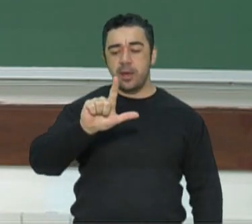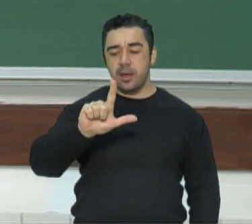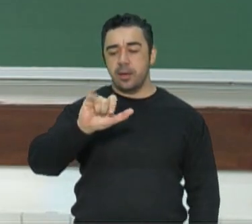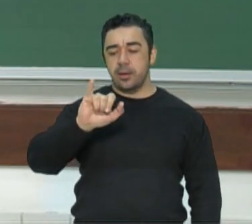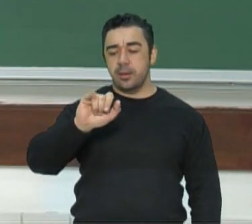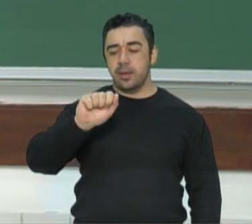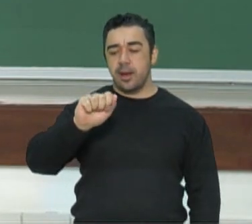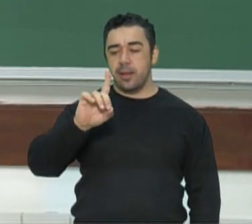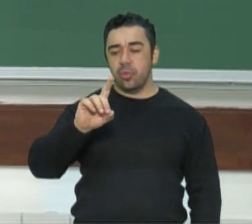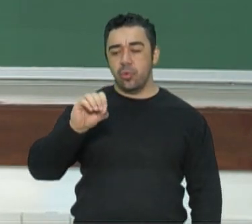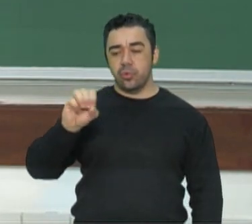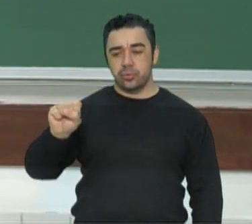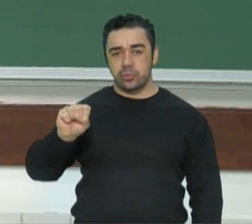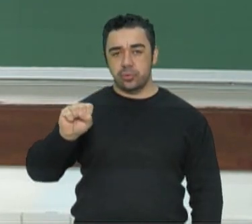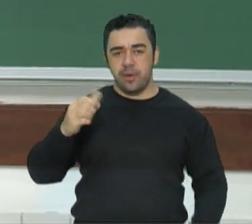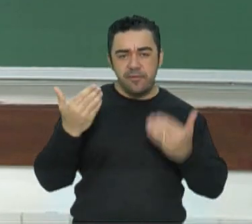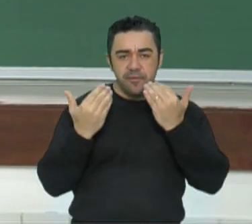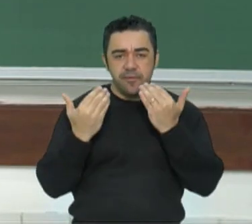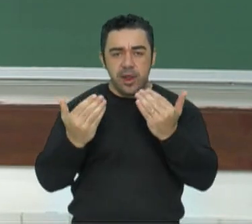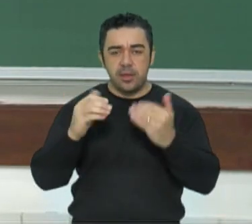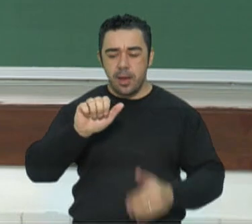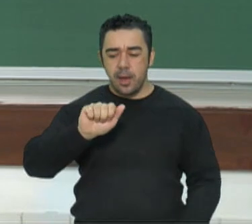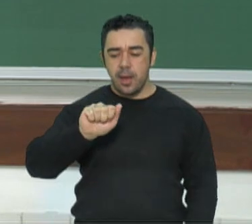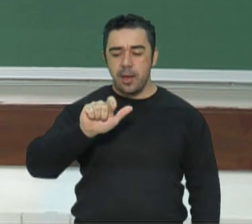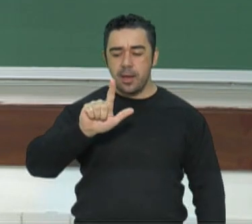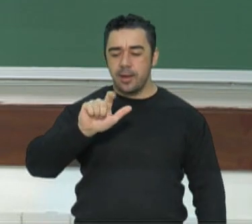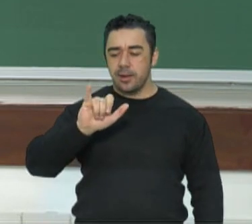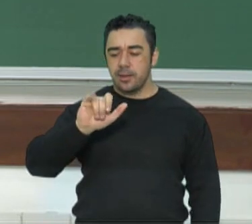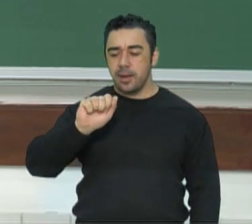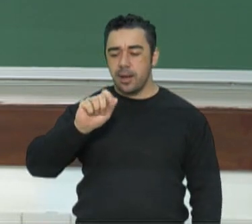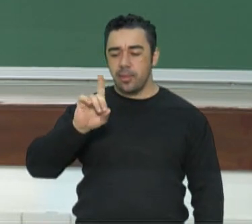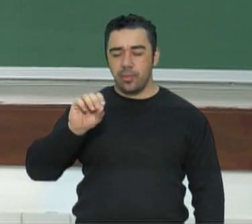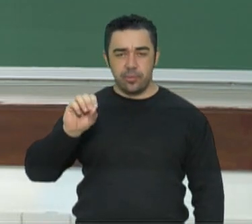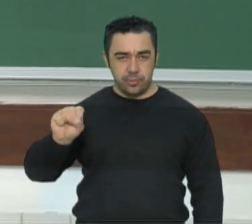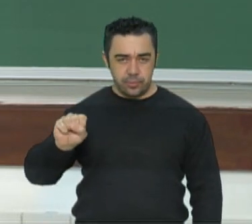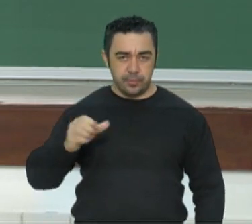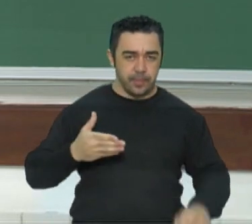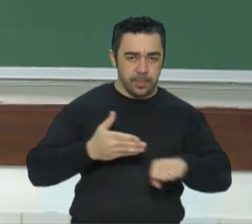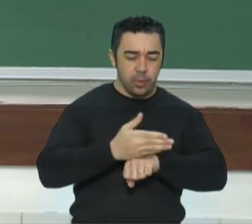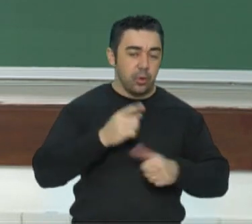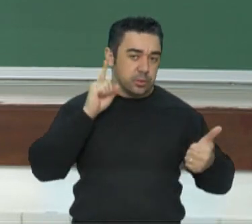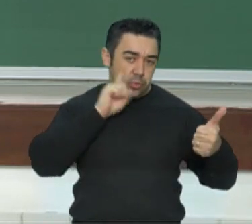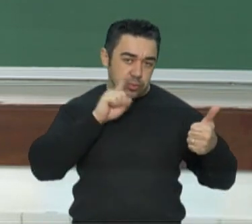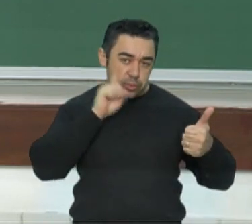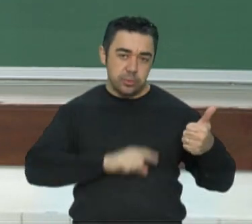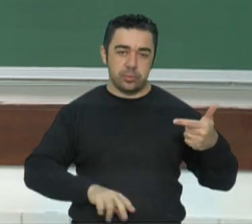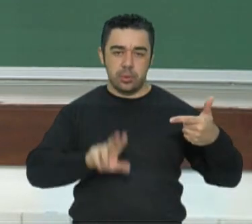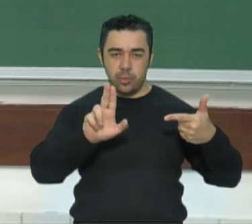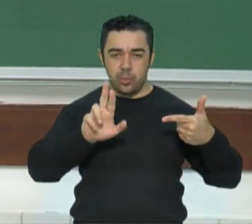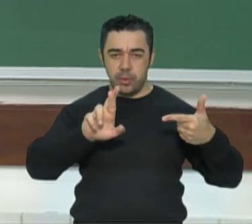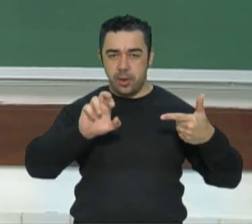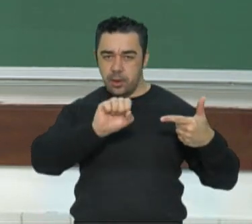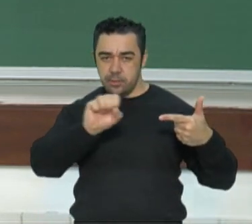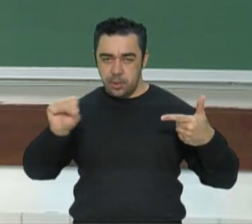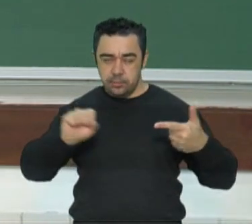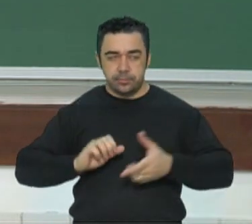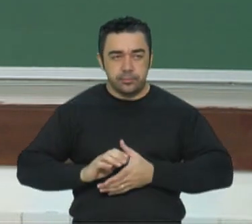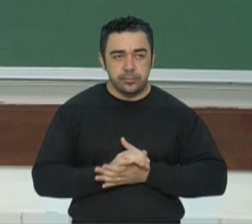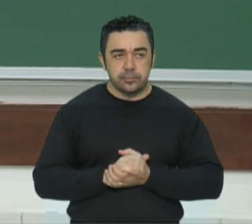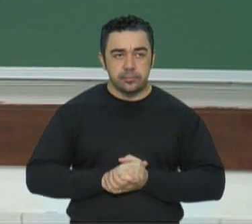Frente Aliada, para combater o eixo. Entrada dos Estados Unidos e da União Soviética nos Aliados.